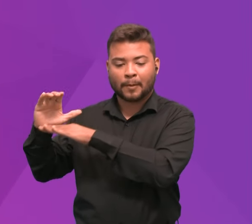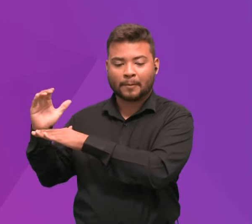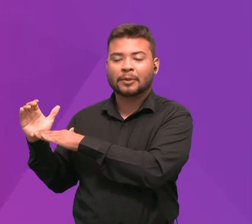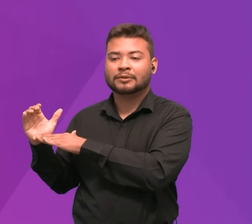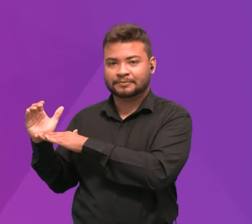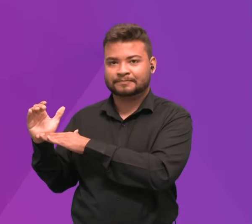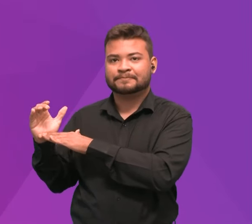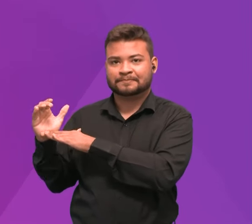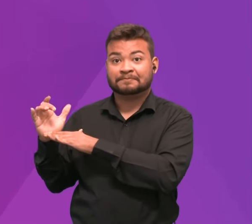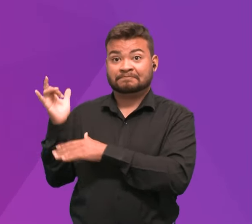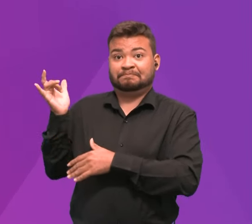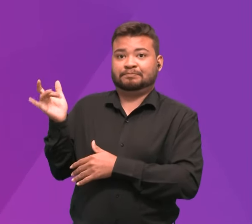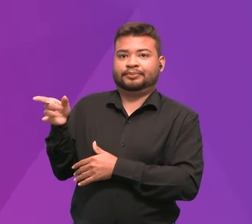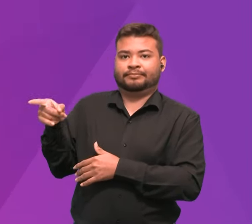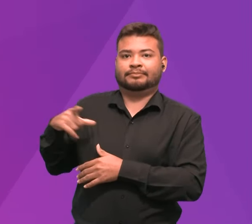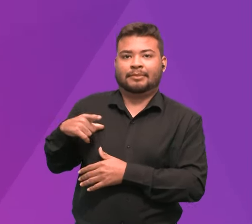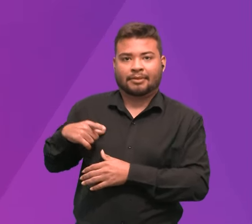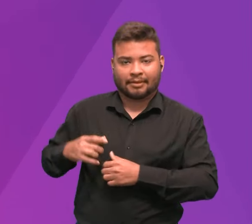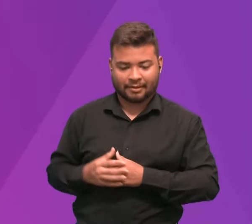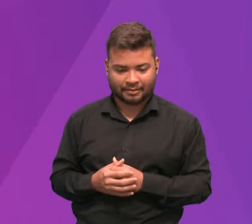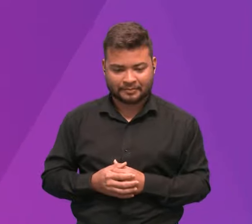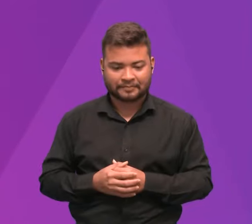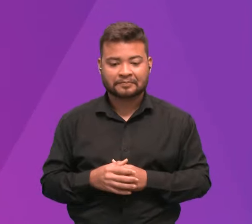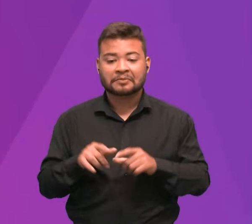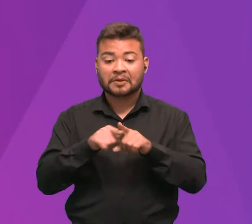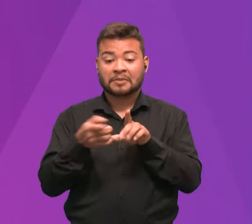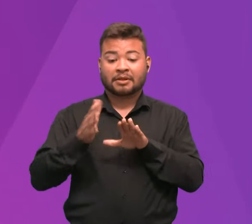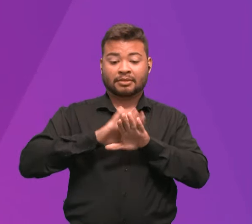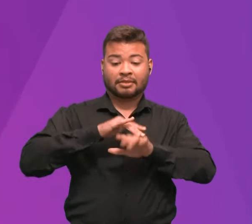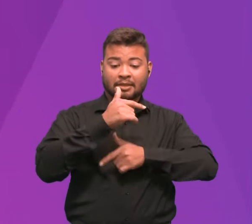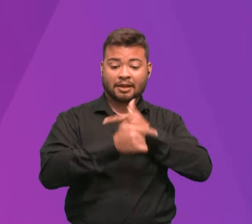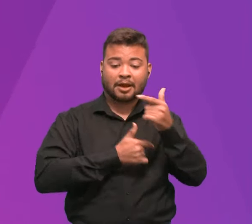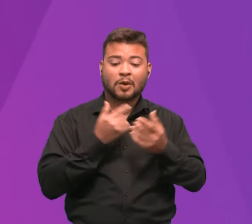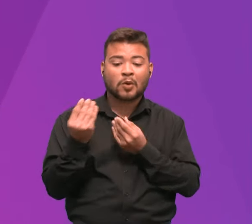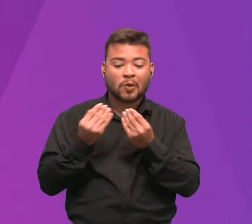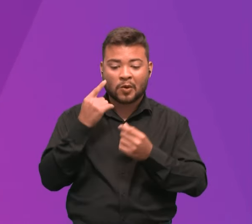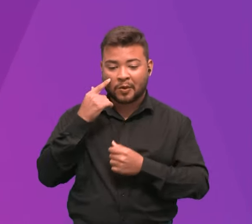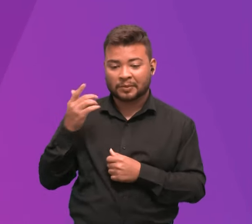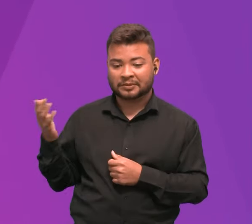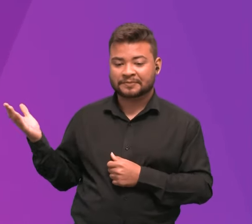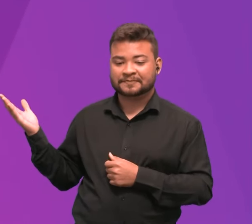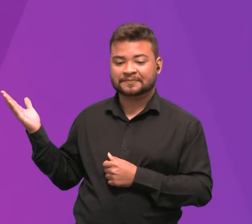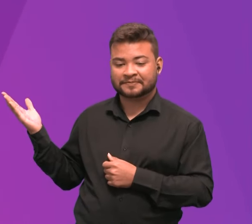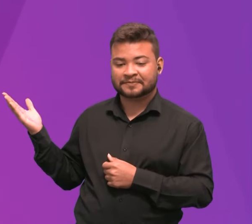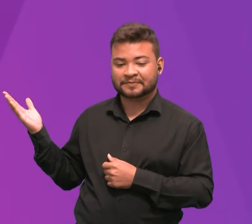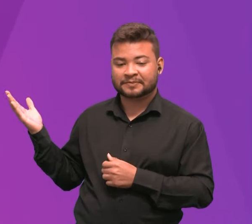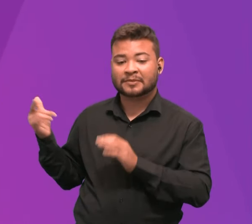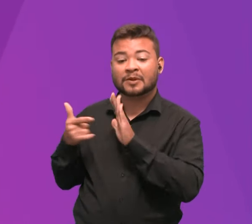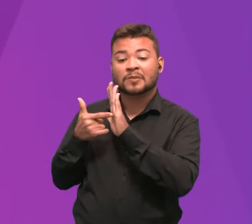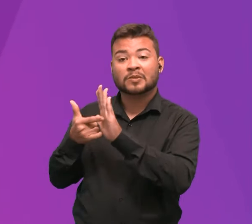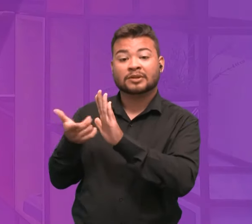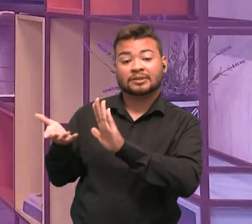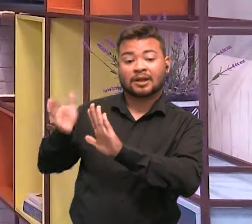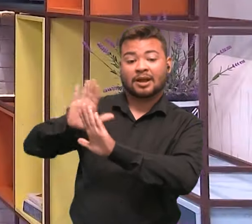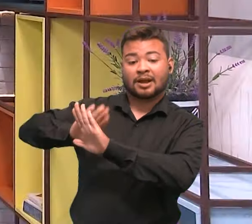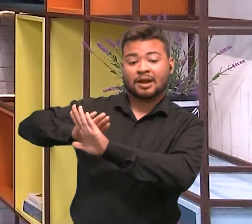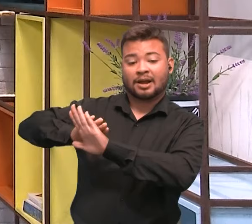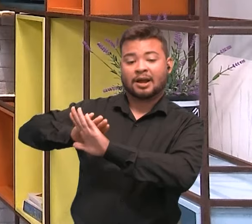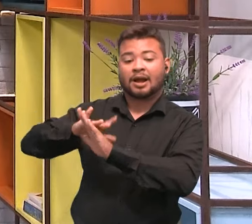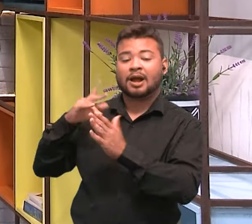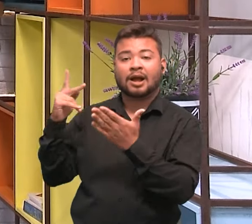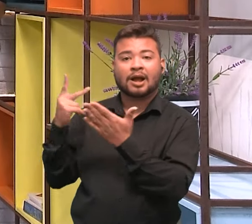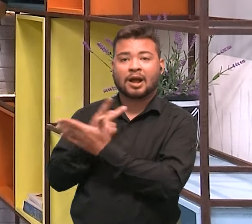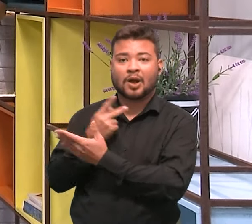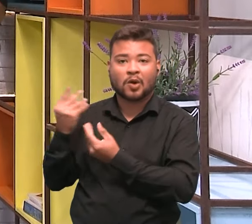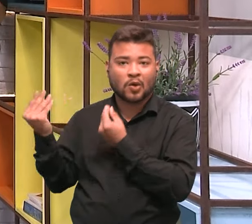nesse destaque. Aqui são os bastidores que vocês podem ver tudo o que passa aqui por trás das câmeras, né, como o programa é feito,